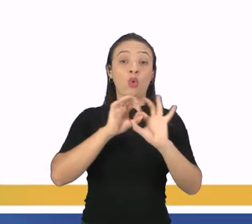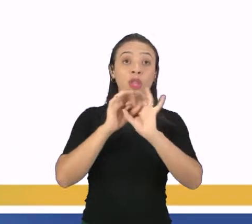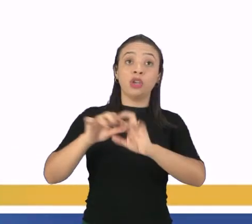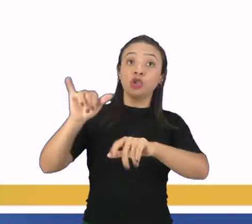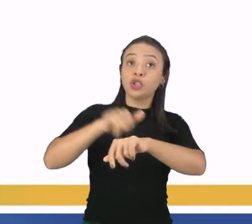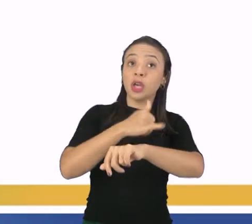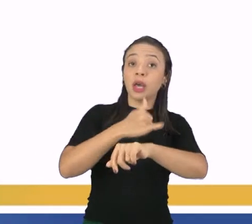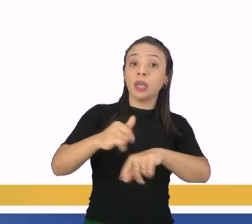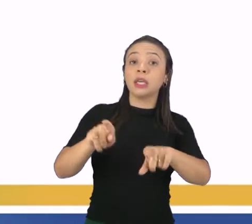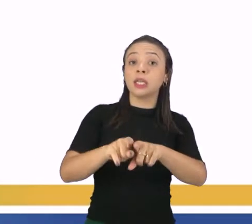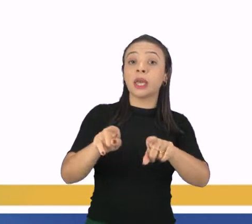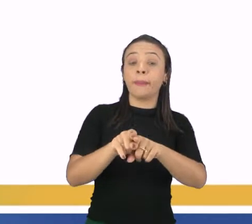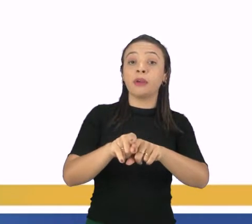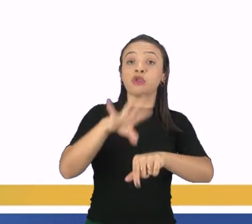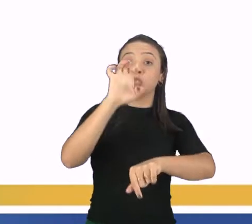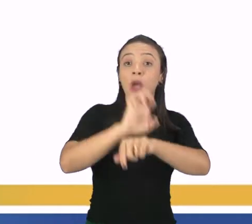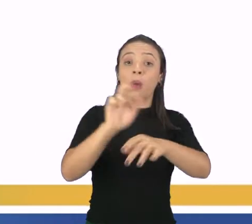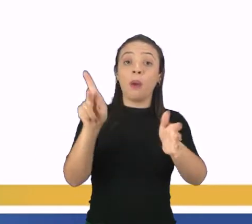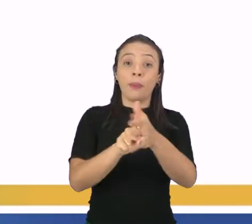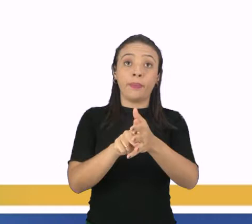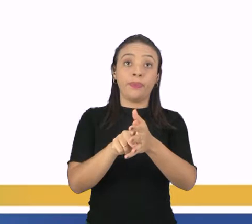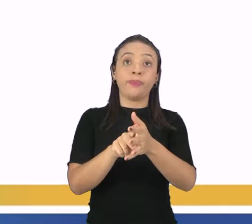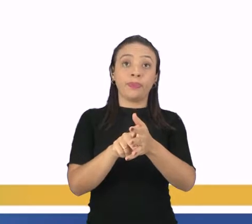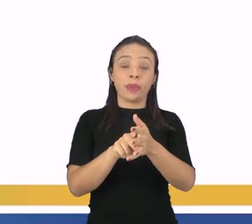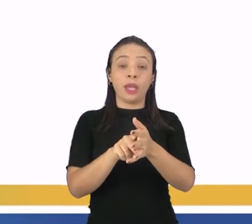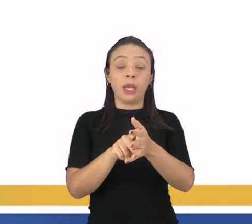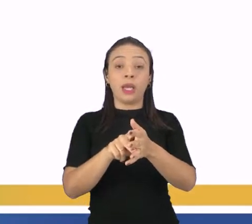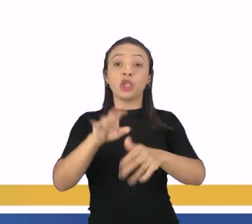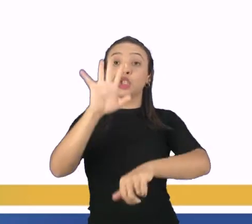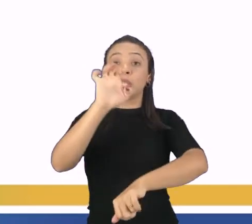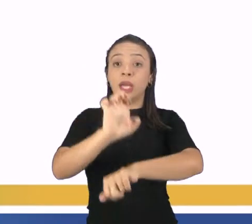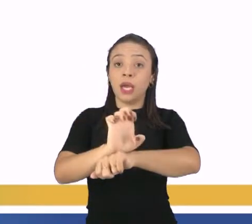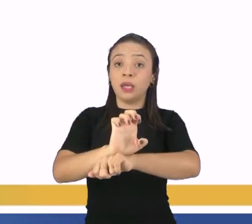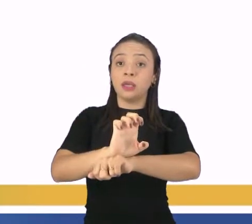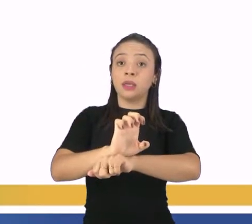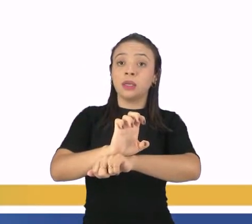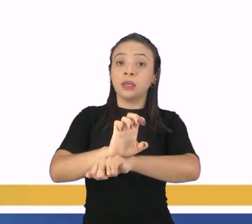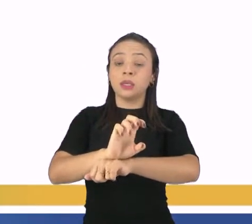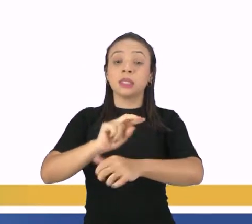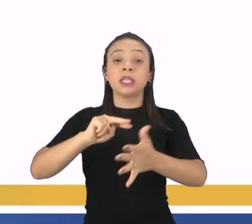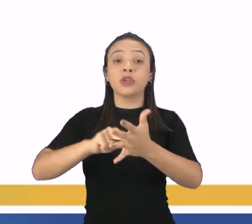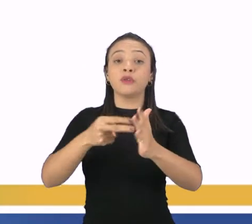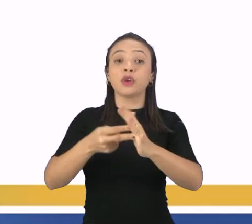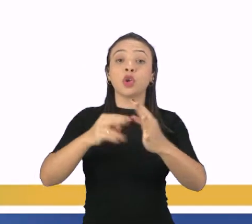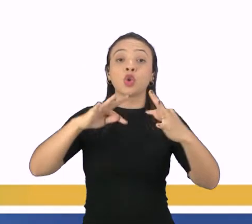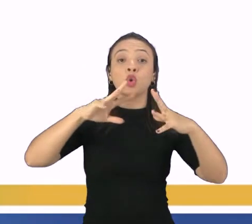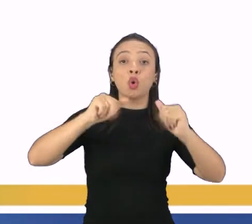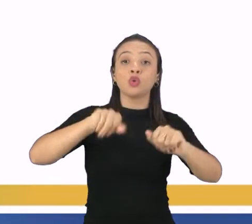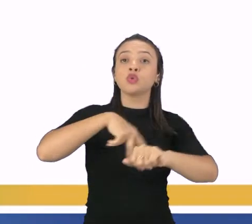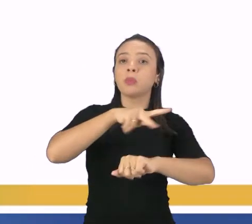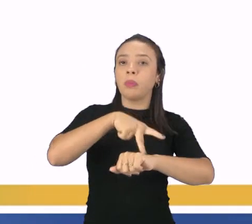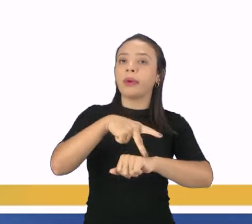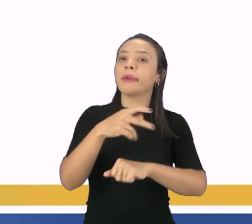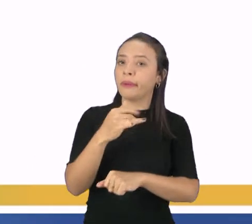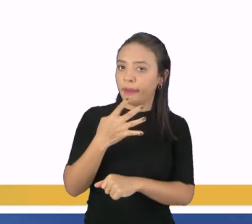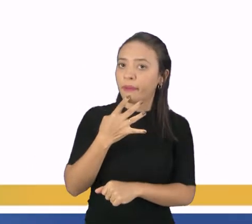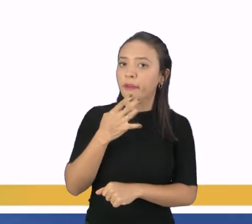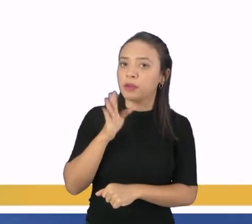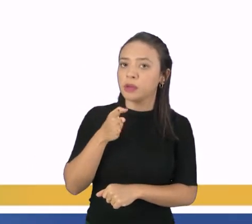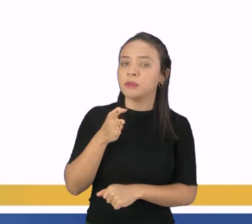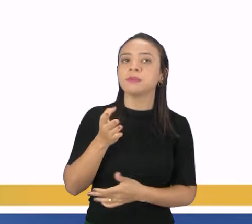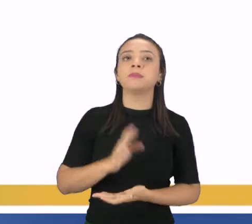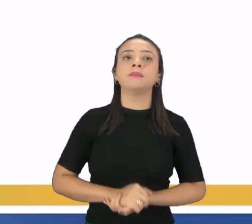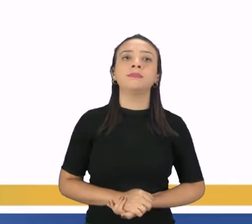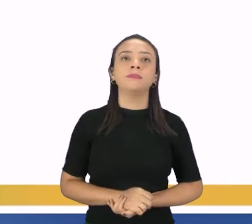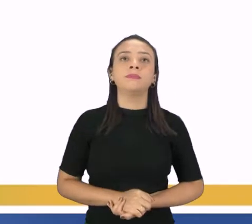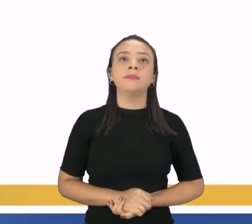e ações dos Estados nacionais. Eu estou me referindo quando Estados nacionais é todos os países que conhecemos. Então isso é um